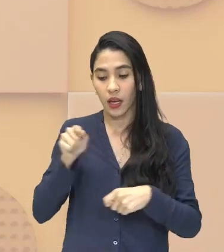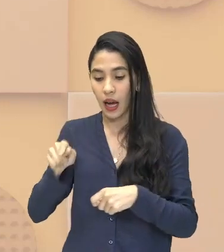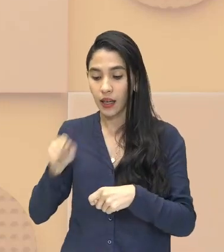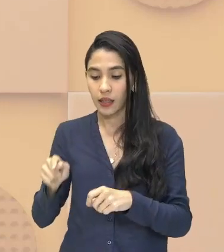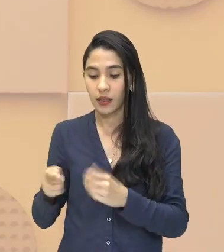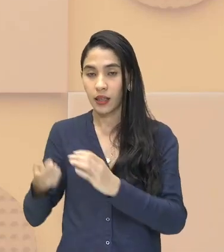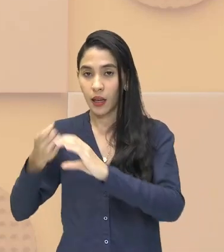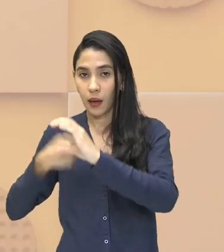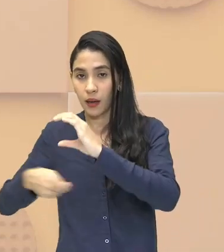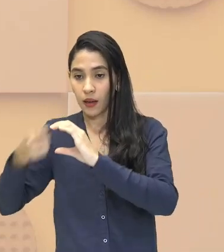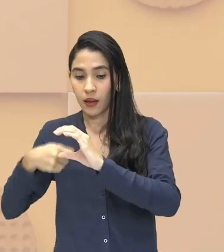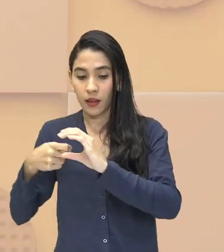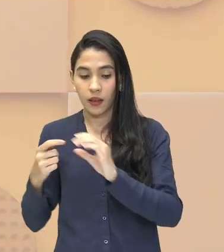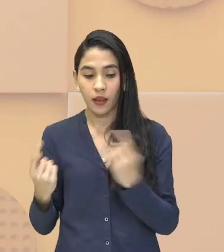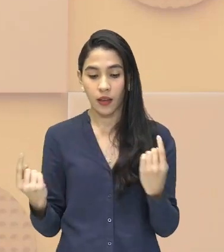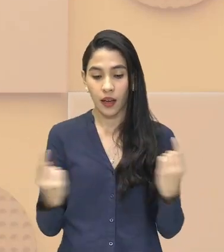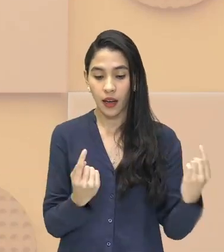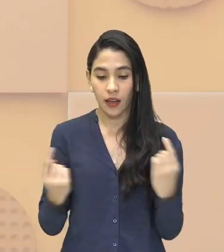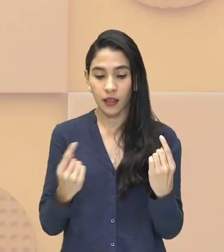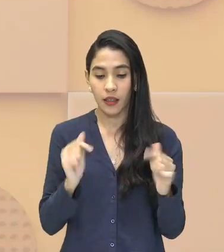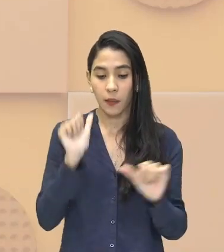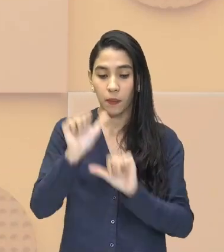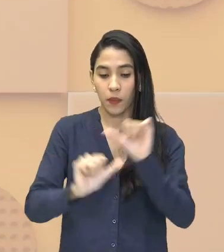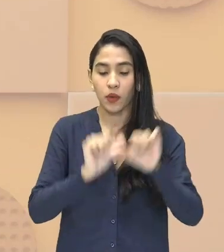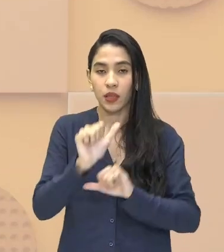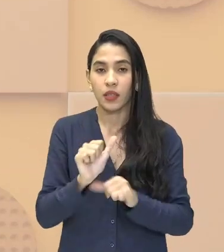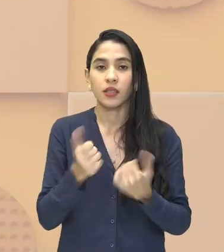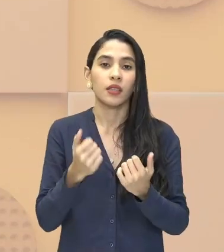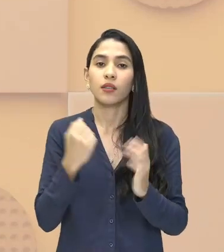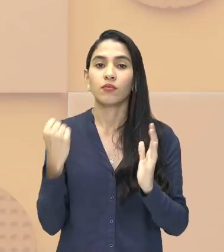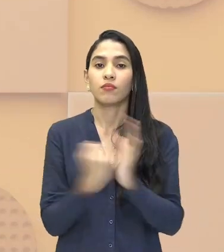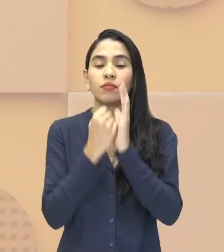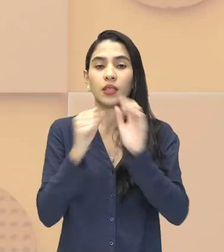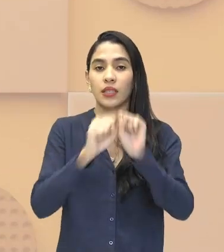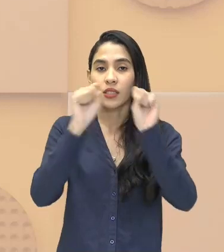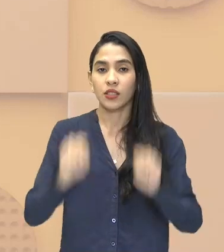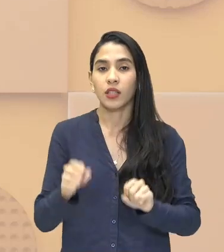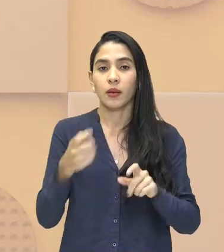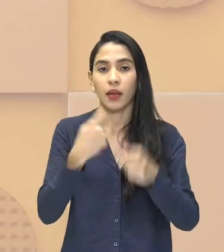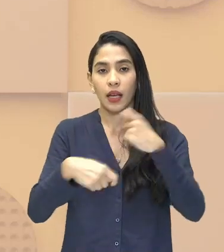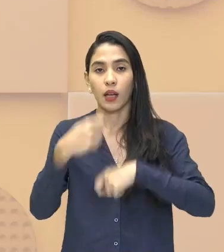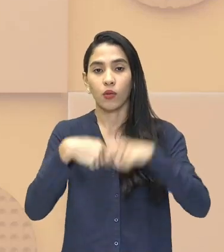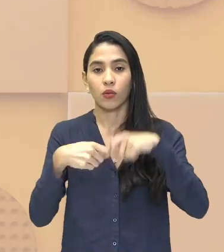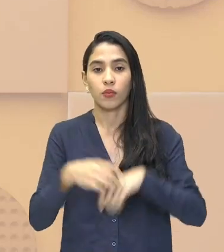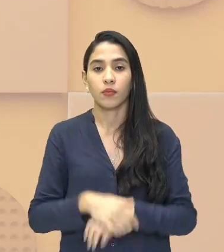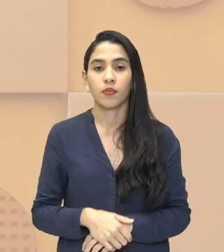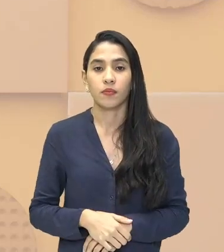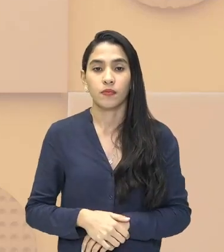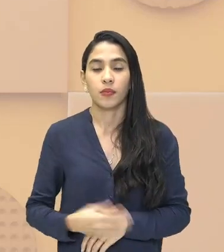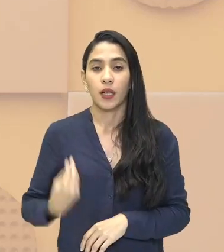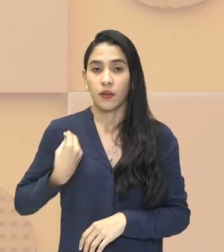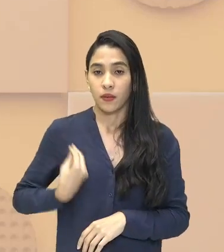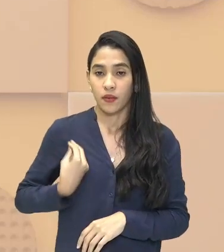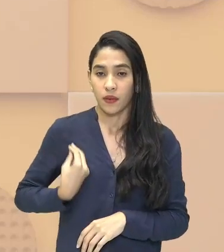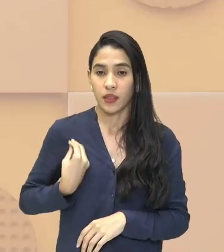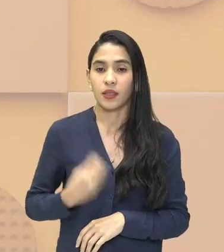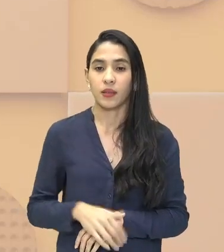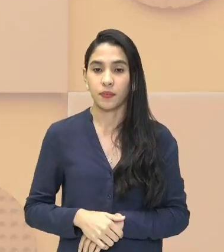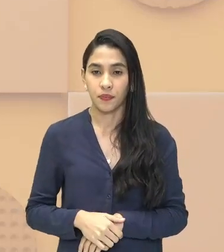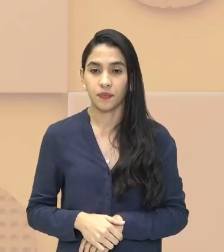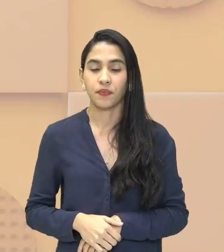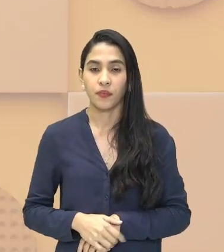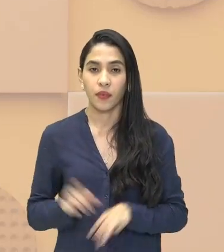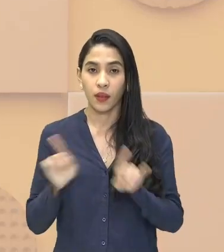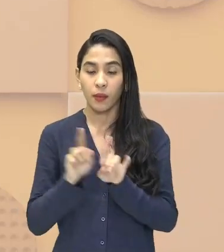inicialmente o que nós chamamos do nosso atual sistema econômico, em que nós vivenciamos e que tem